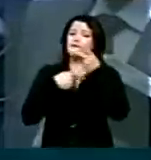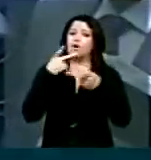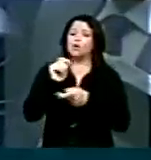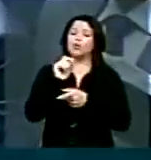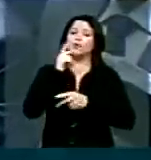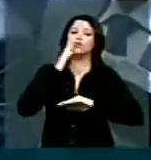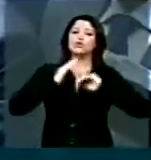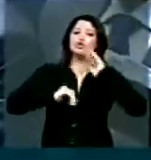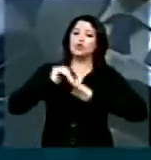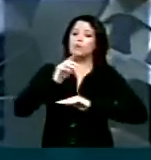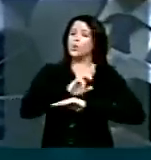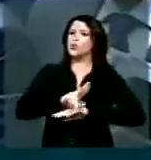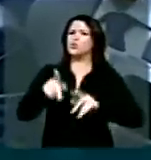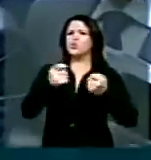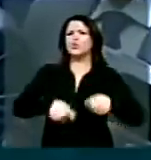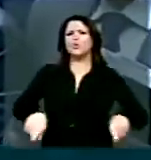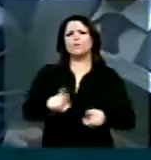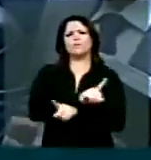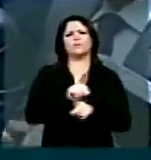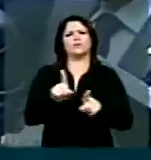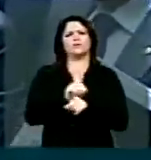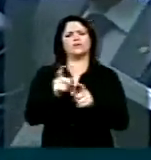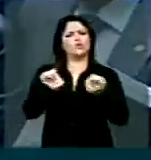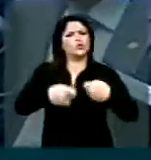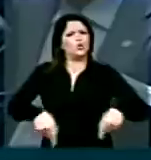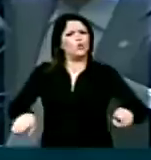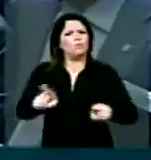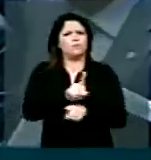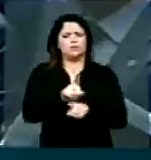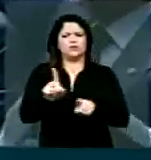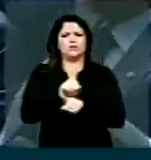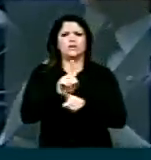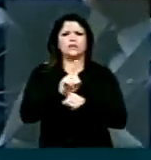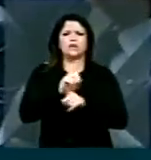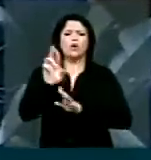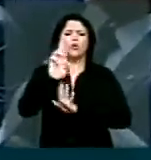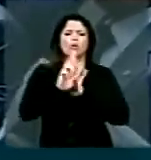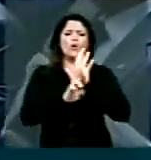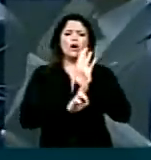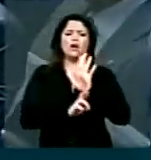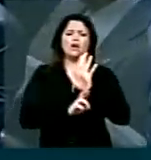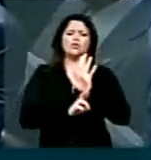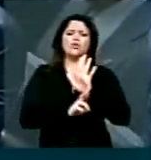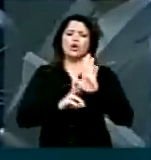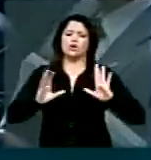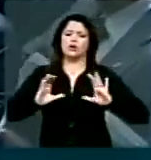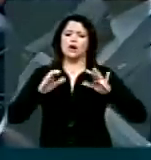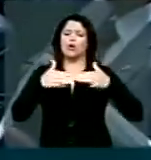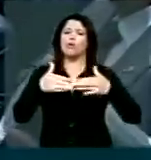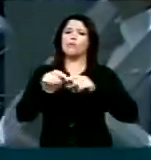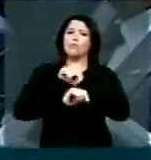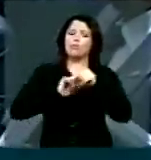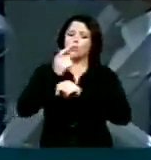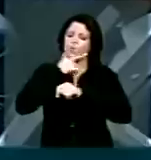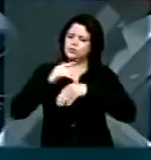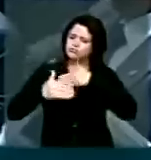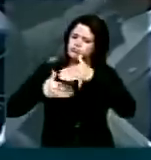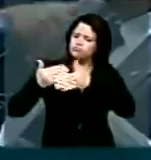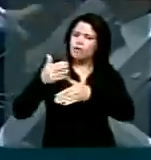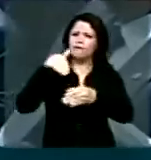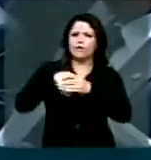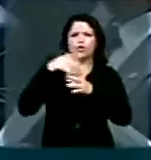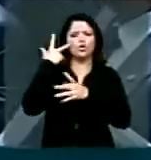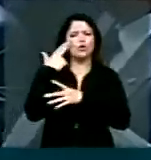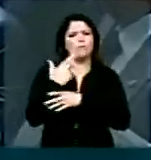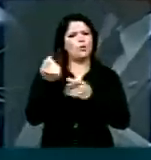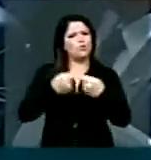não ser necessário, não é necessário o relatório... de ordem... A comissão, para que se prossiga a votação